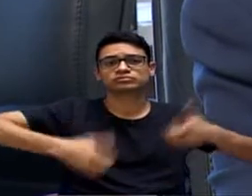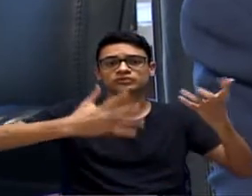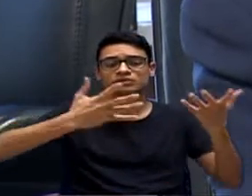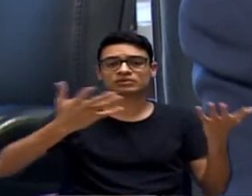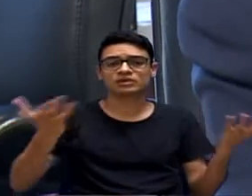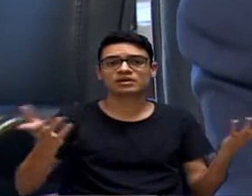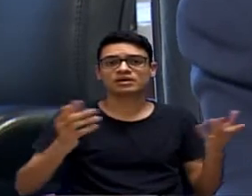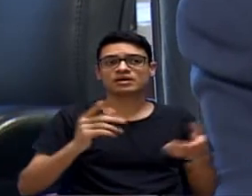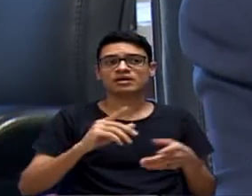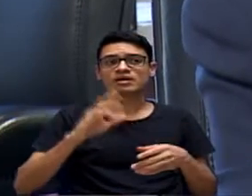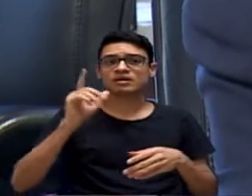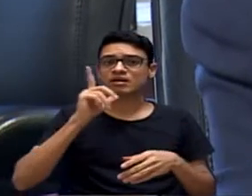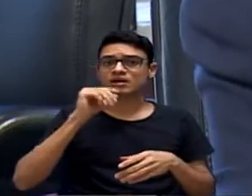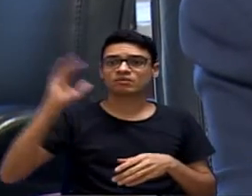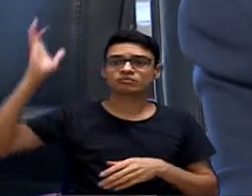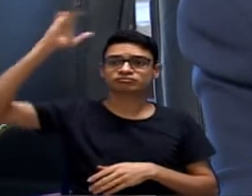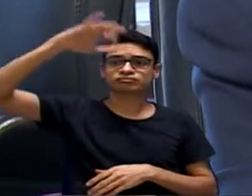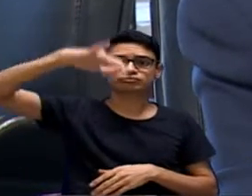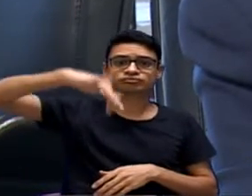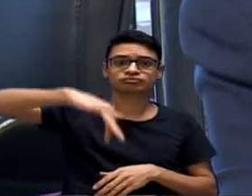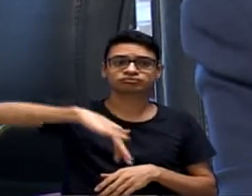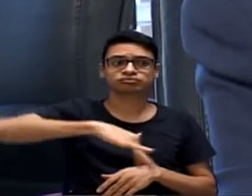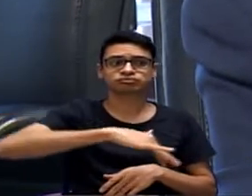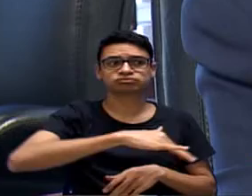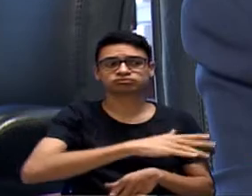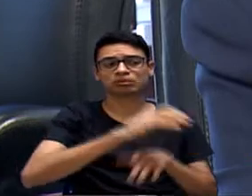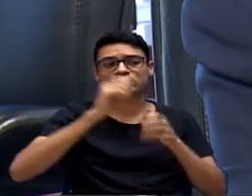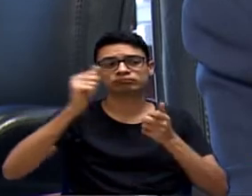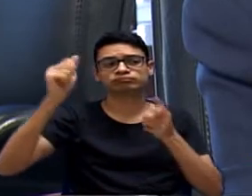É falta... Não, é falta de... É falta de administração.